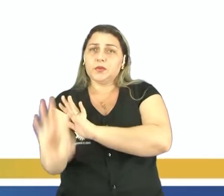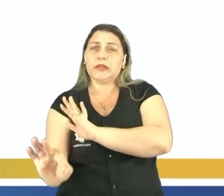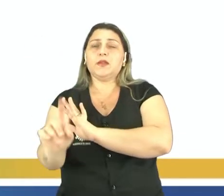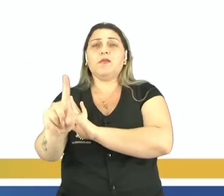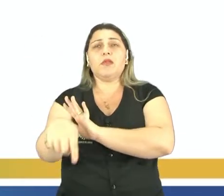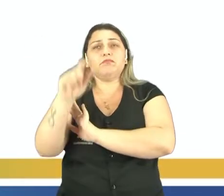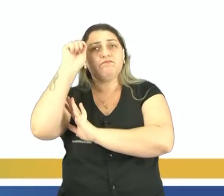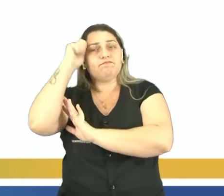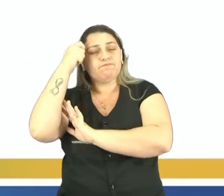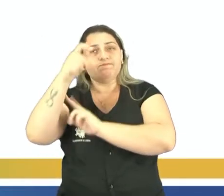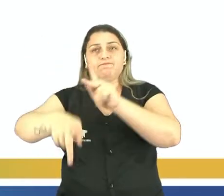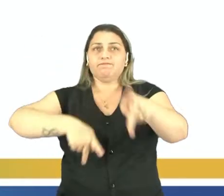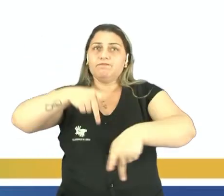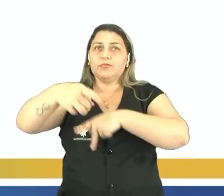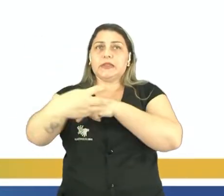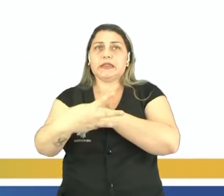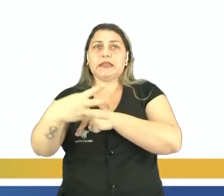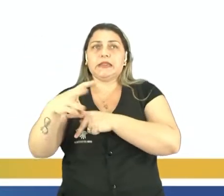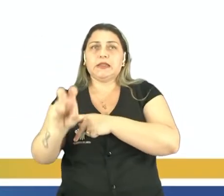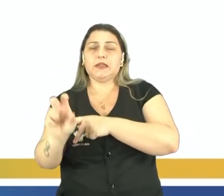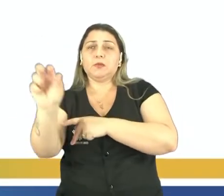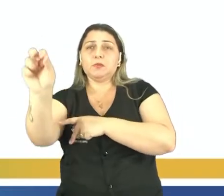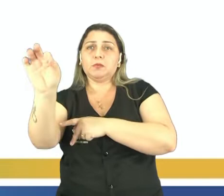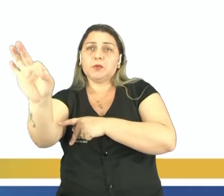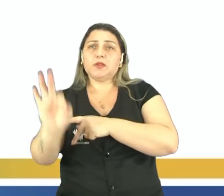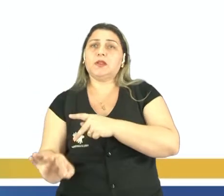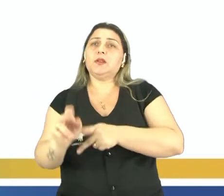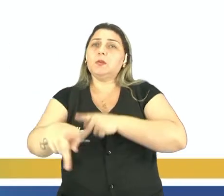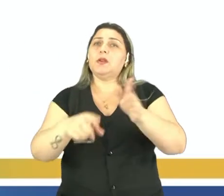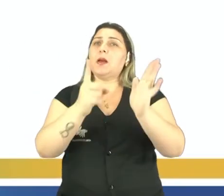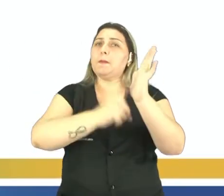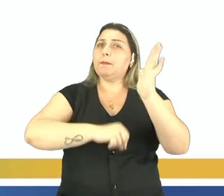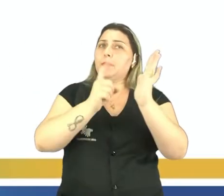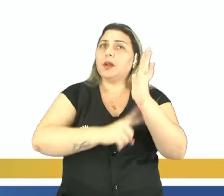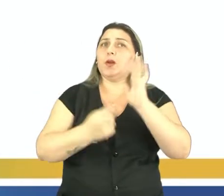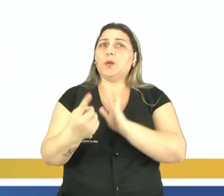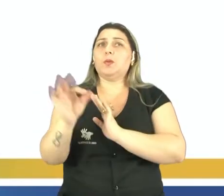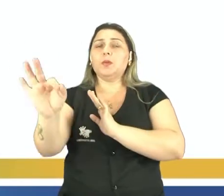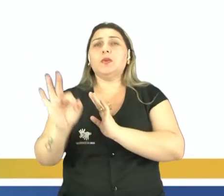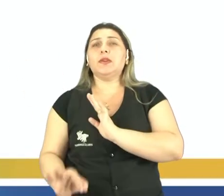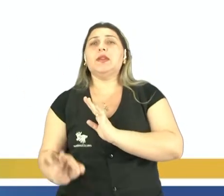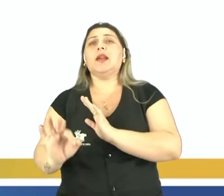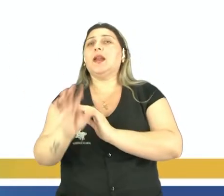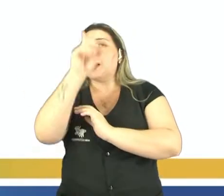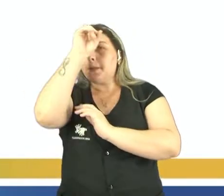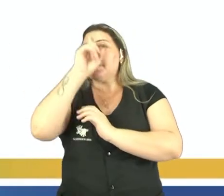negra. 35% da população é branca. Tá? E 1% é amarela.